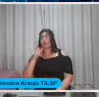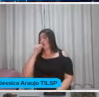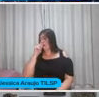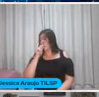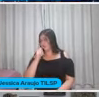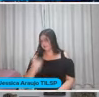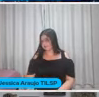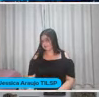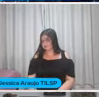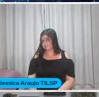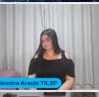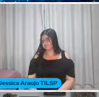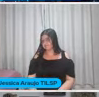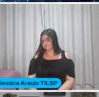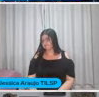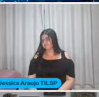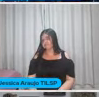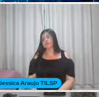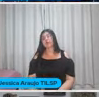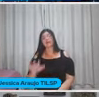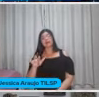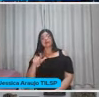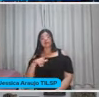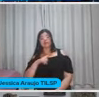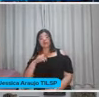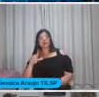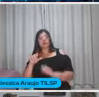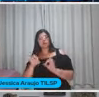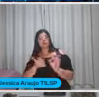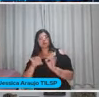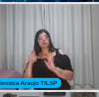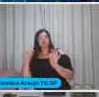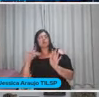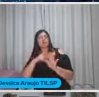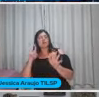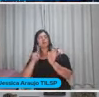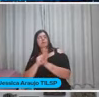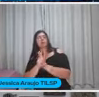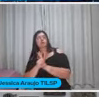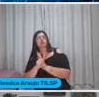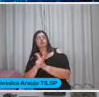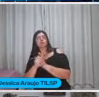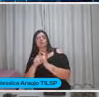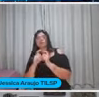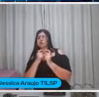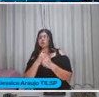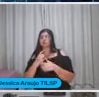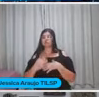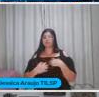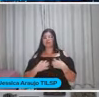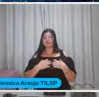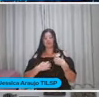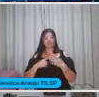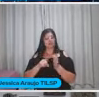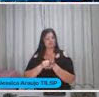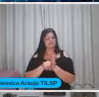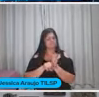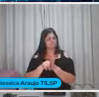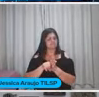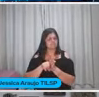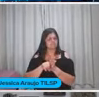Trabalhar com projetos Já pressupõe Que tem uma pergunta ali Que gerou em uma investigação Essa